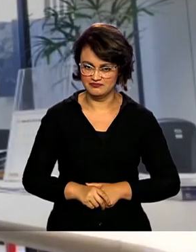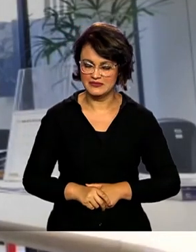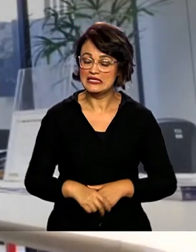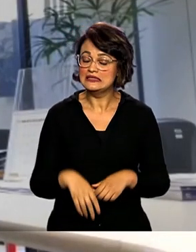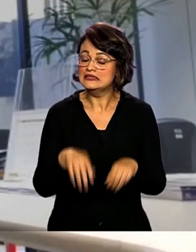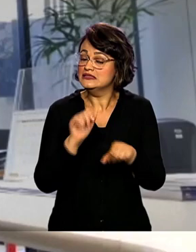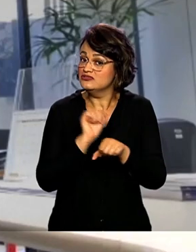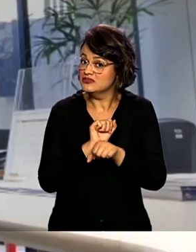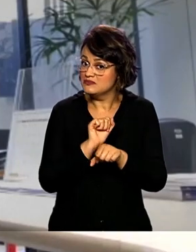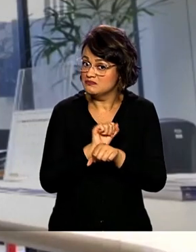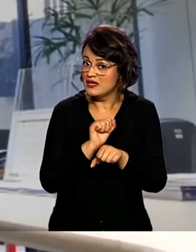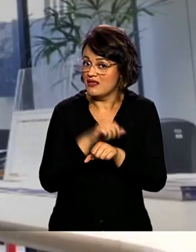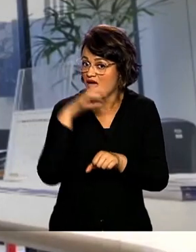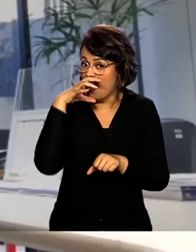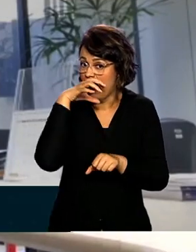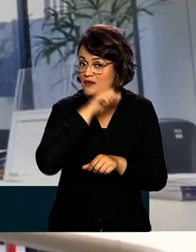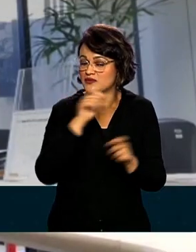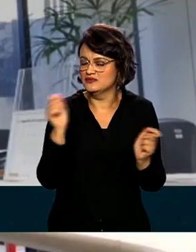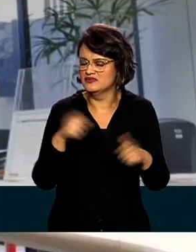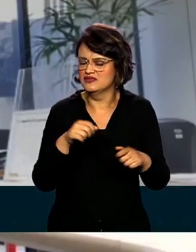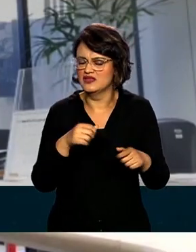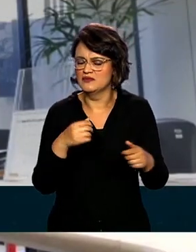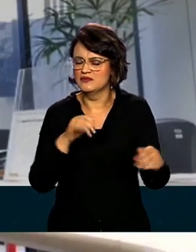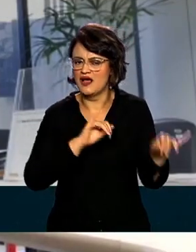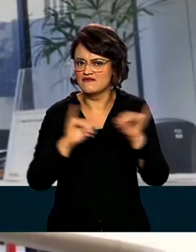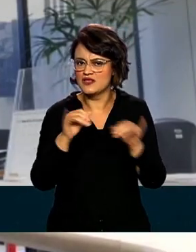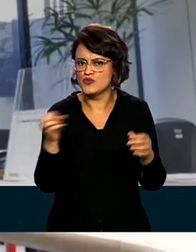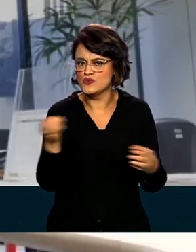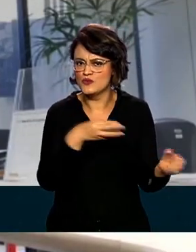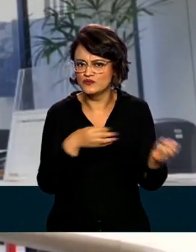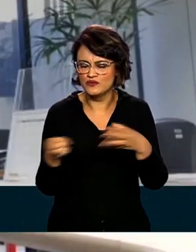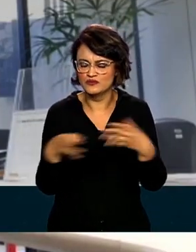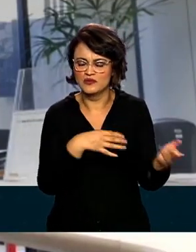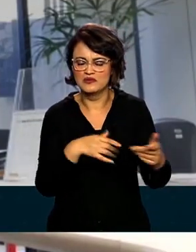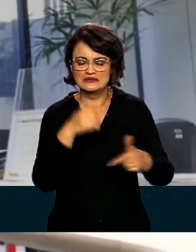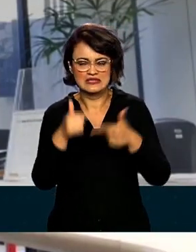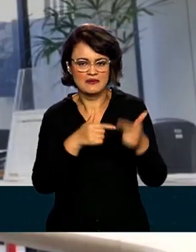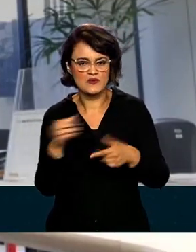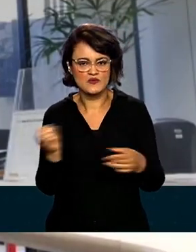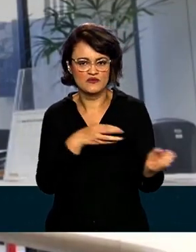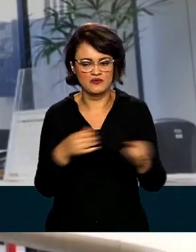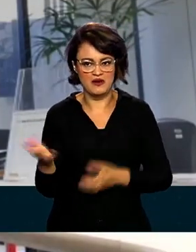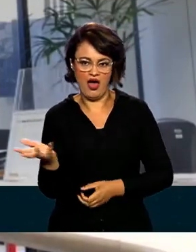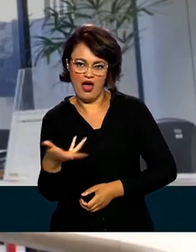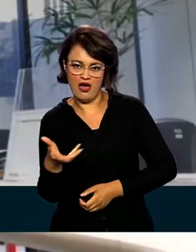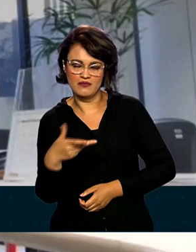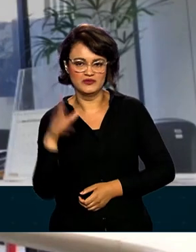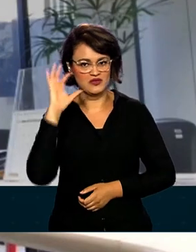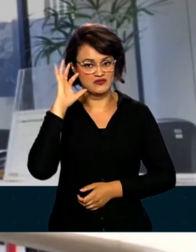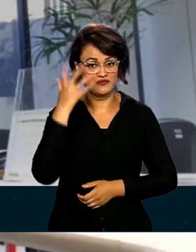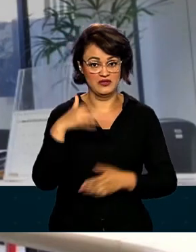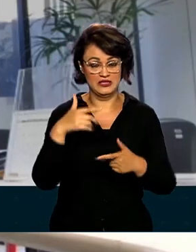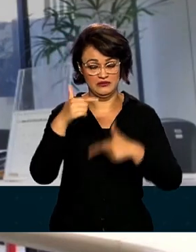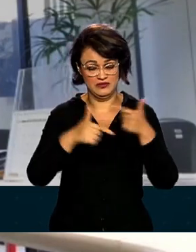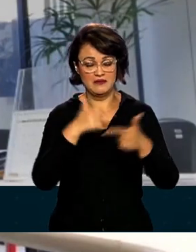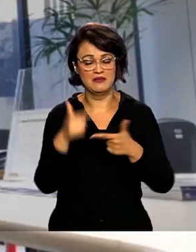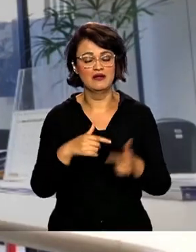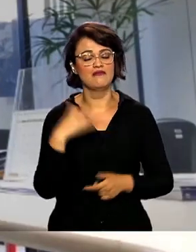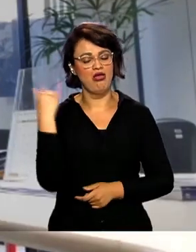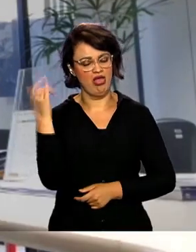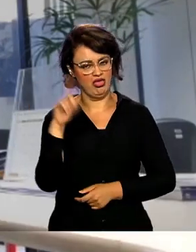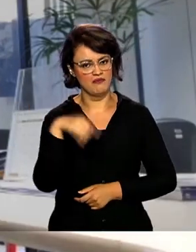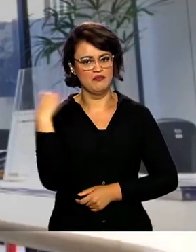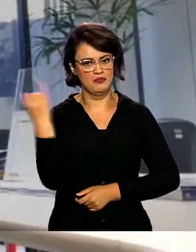nós possamos trazer outras novidades, reformular outros serviços, trazendo uma agilidade maior, que é o que o serviço requer para que